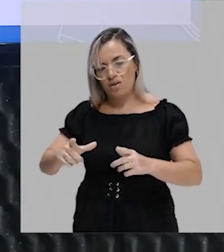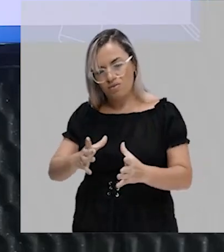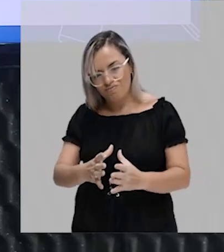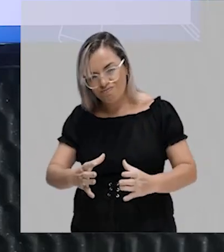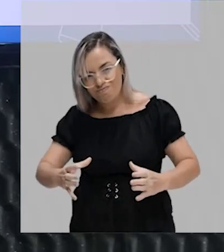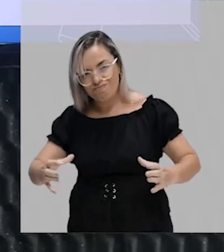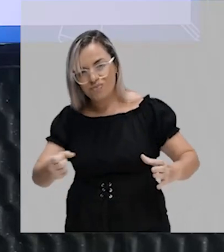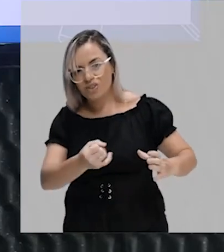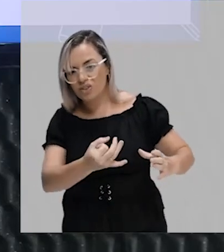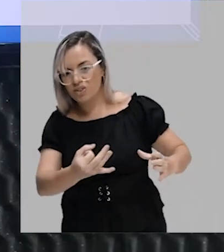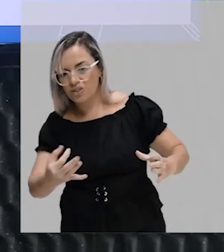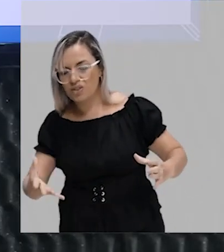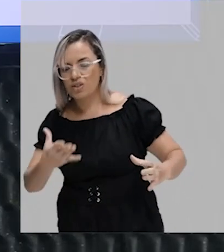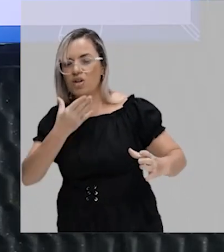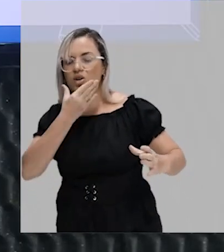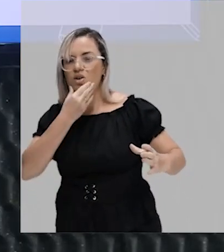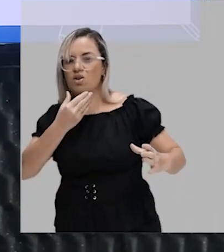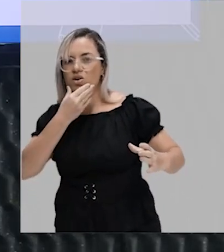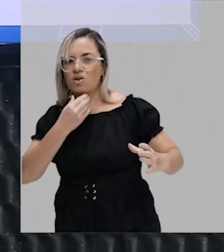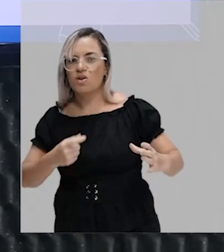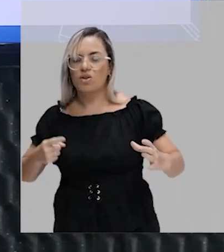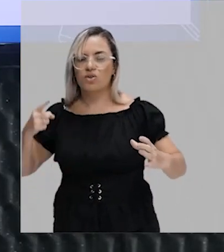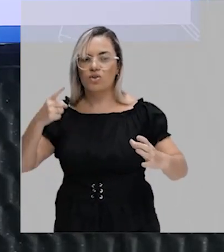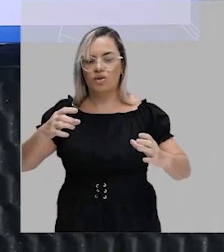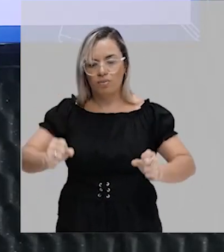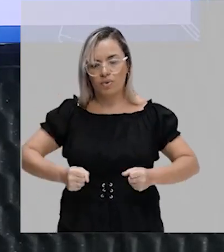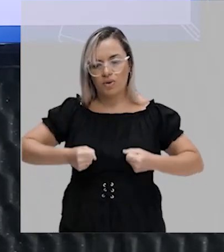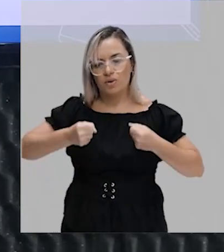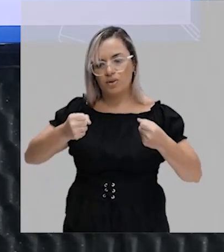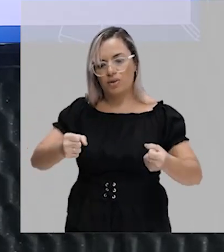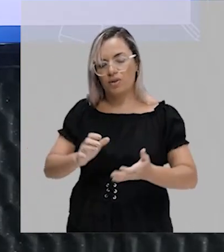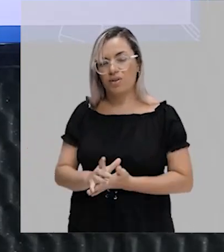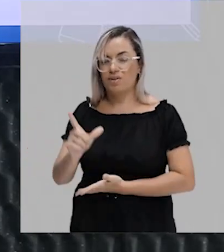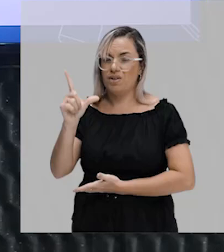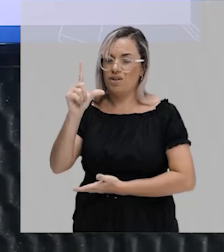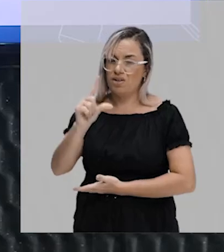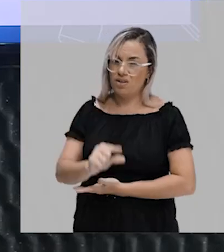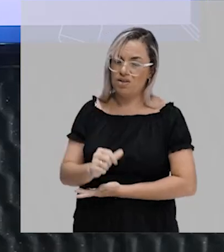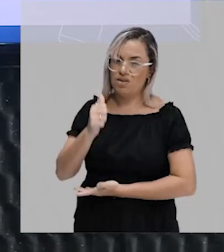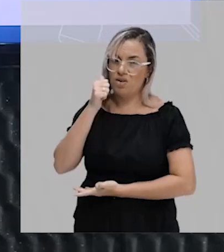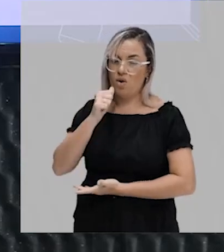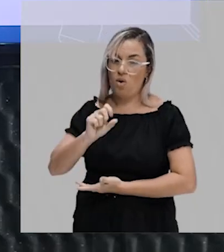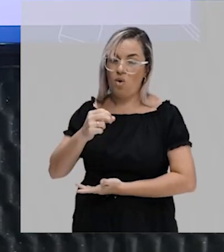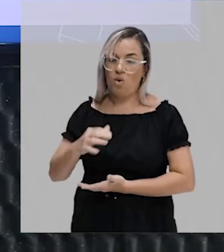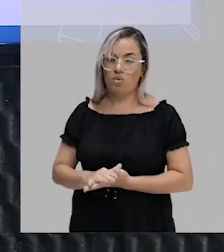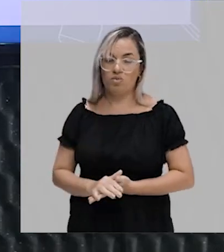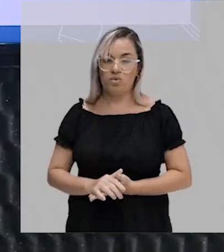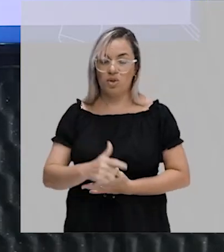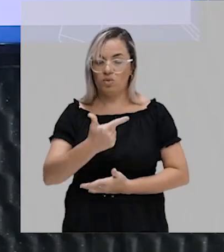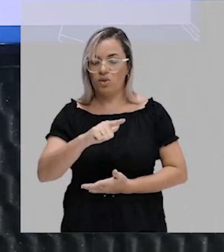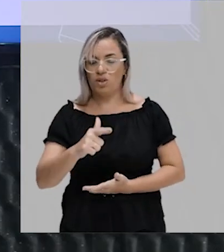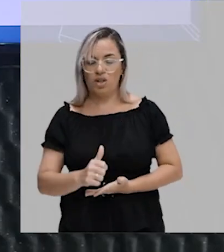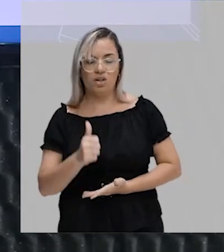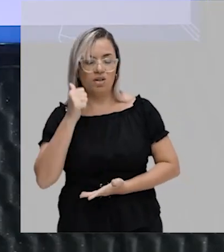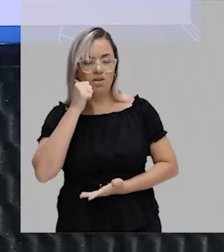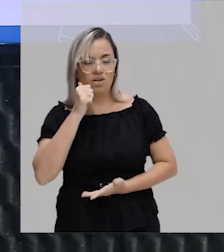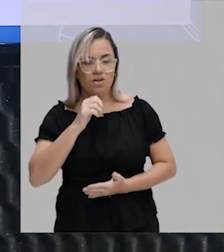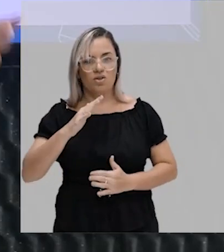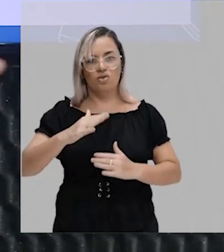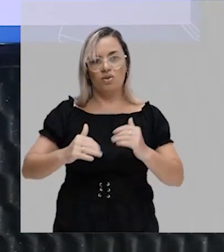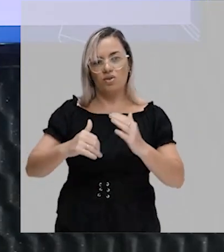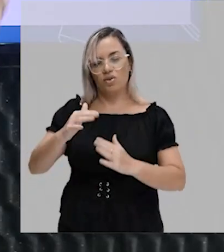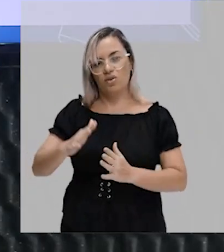maioria de homens exercendo ali as profissões, e uma minoria de mulheres, ou praticamente não existe mulheres, em determinadas